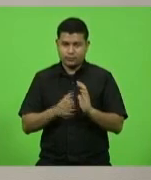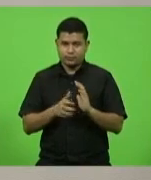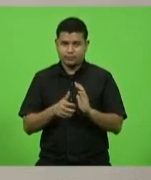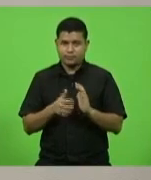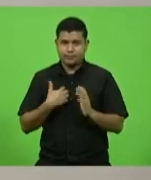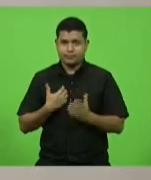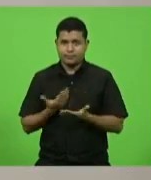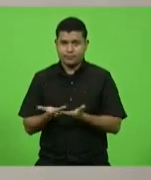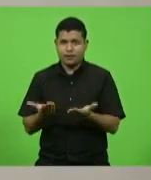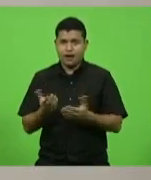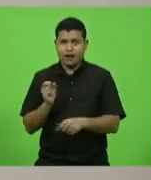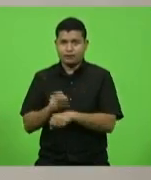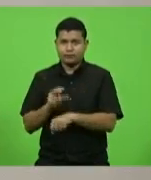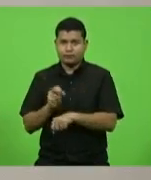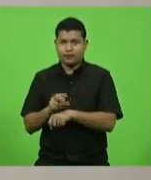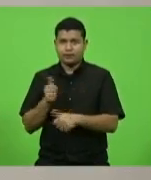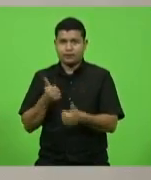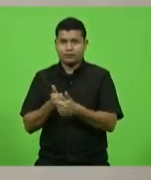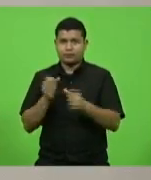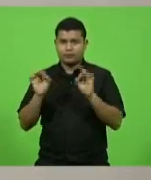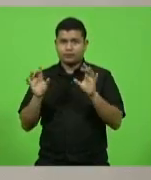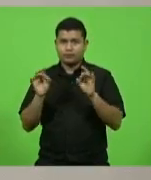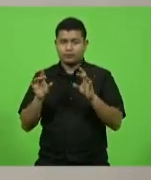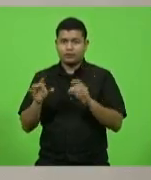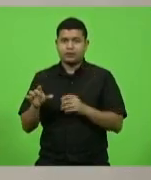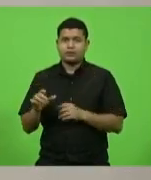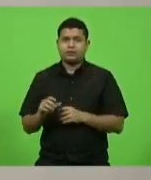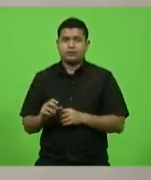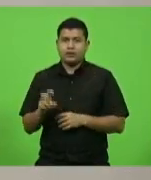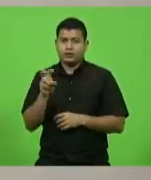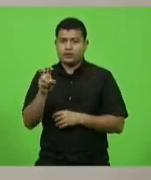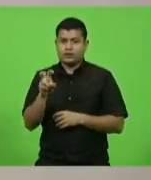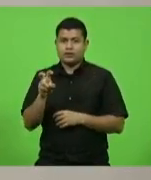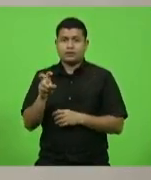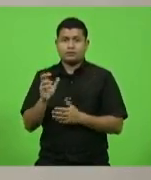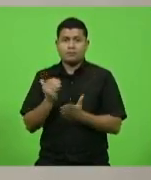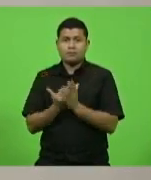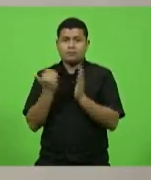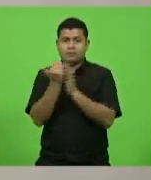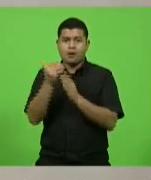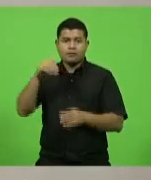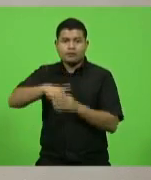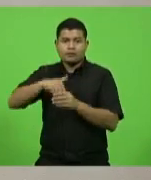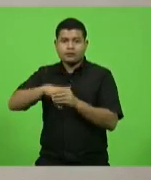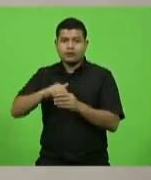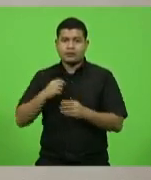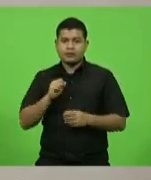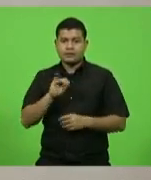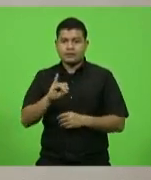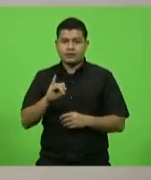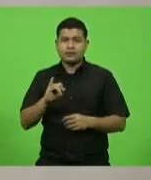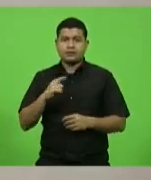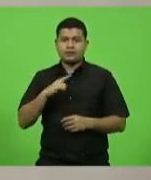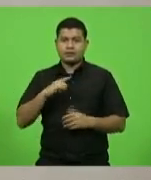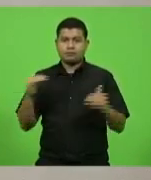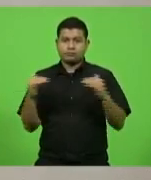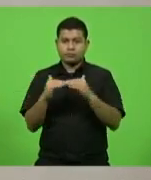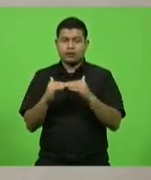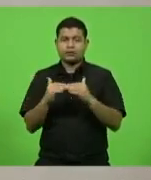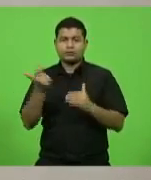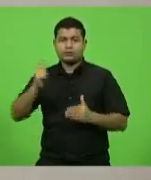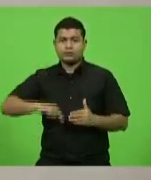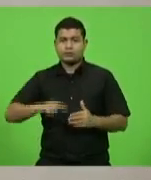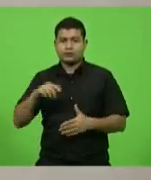Especial serão preenchidas pelos cinco deputados mais votados. No caso de empate, a eleição será repetida para as vagas